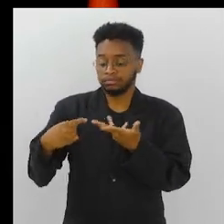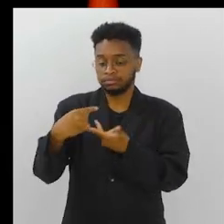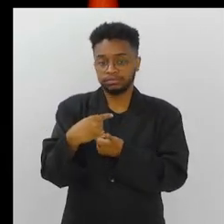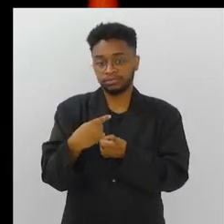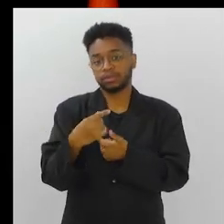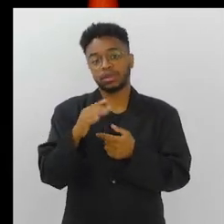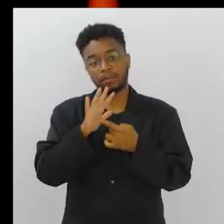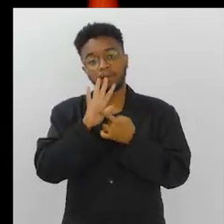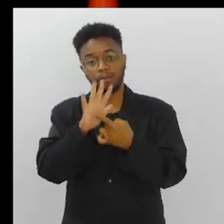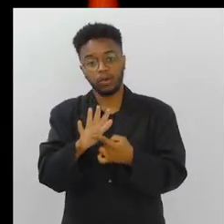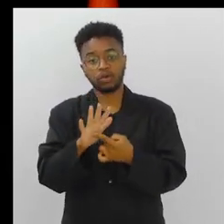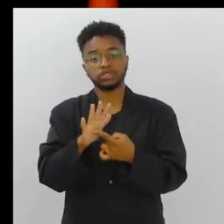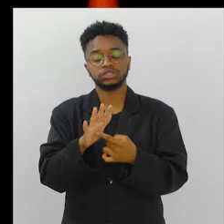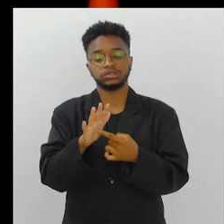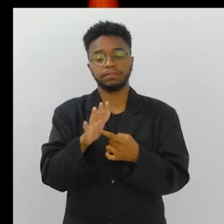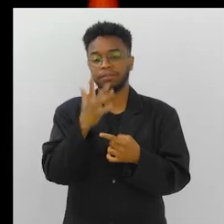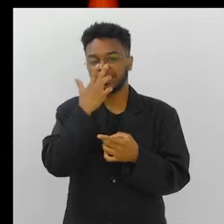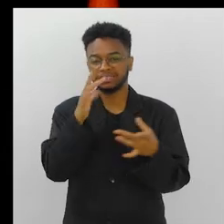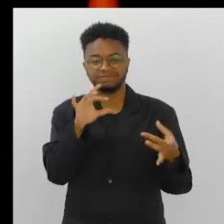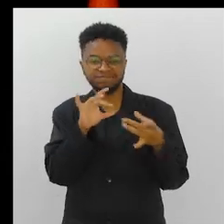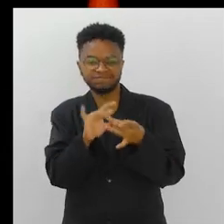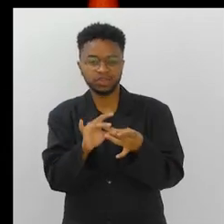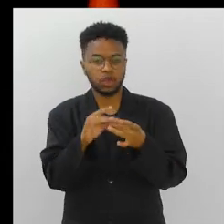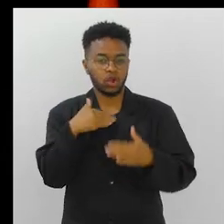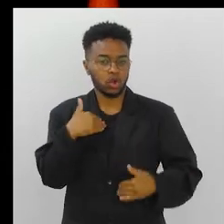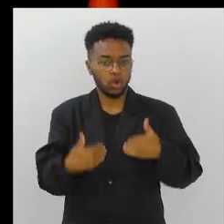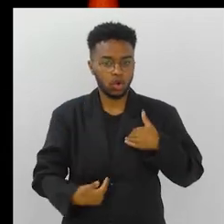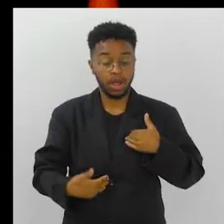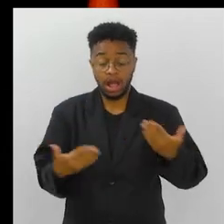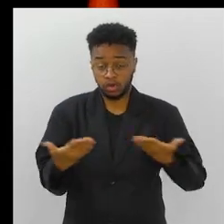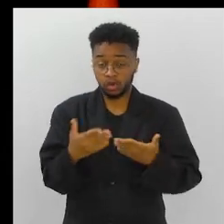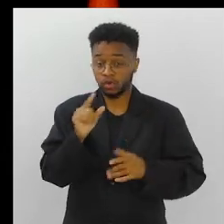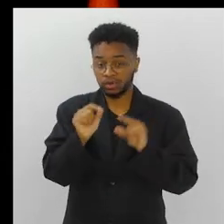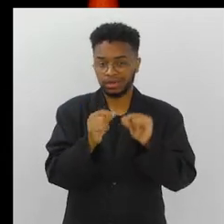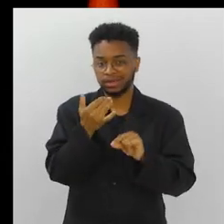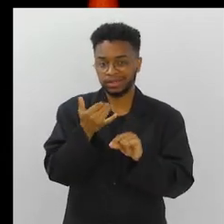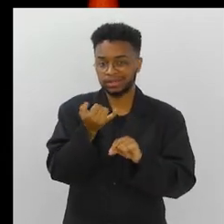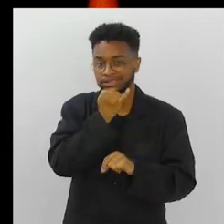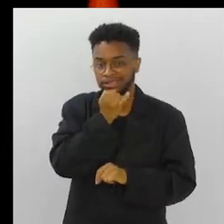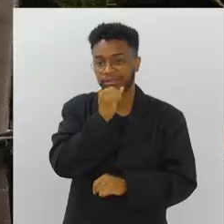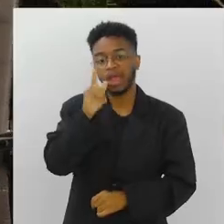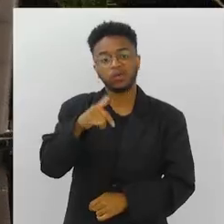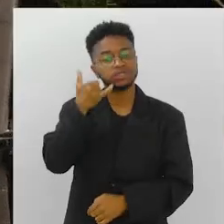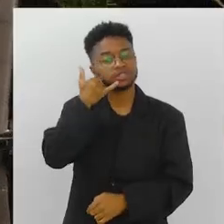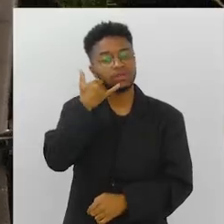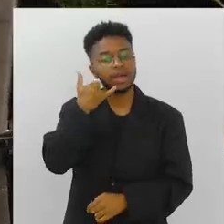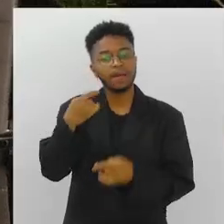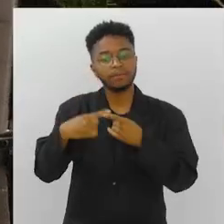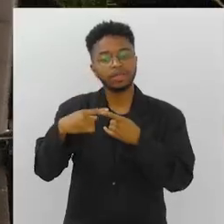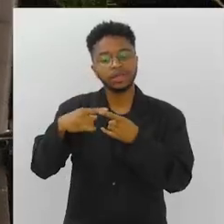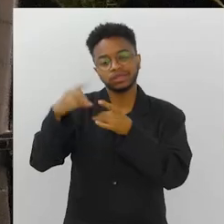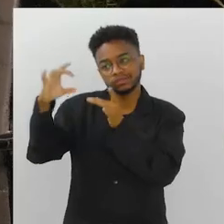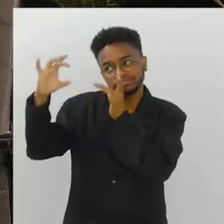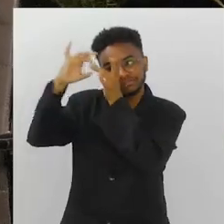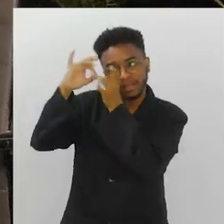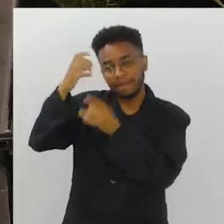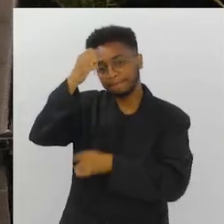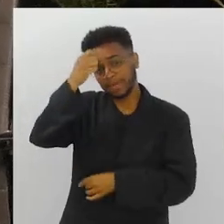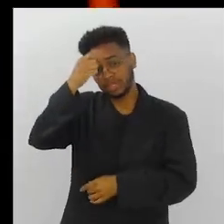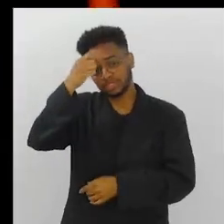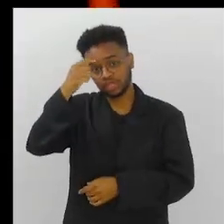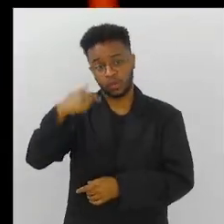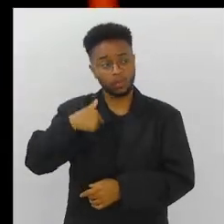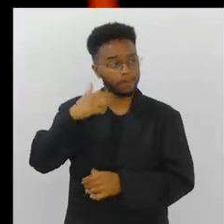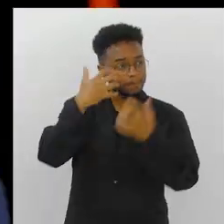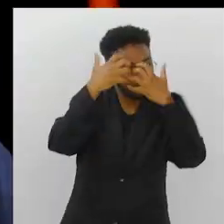sendo como uma extensão. Hoje, a extensão maior do ser humano é o celular. O celular é uma extensão da sua mente, é uma